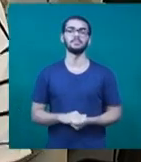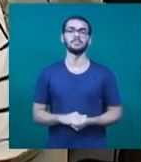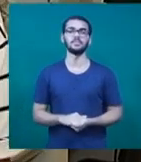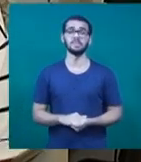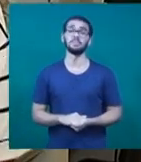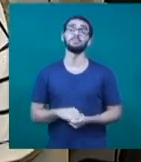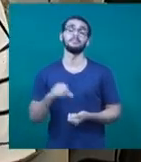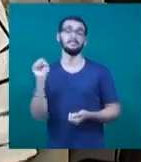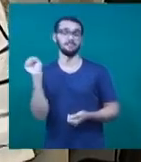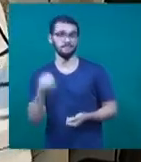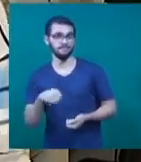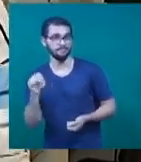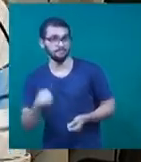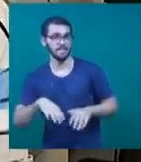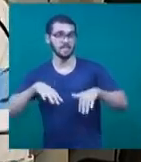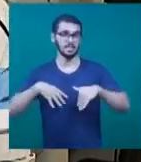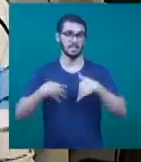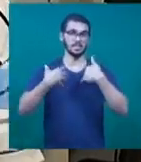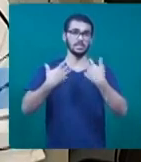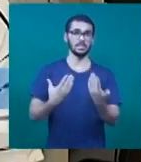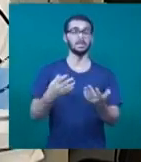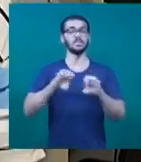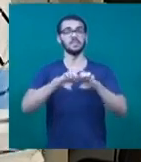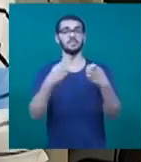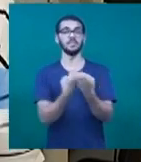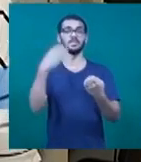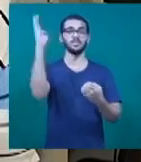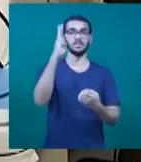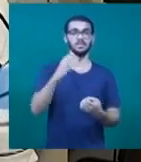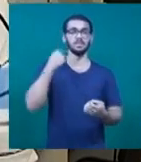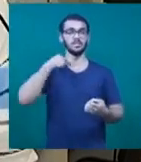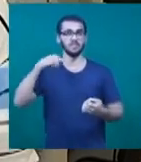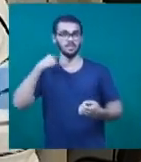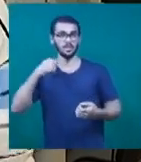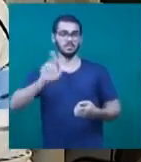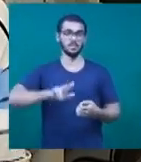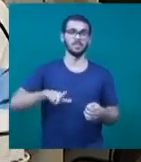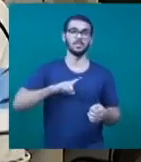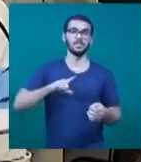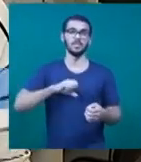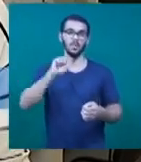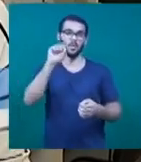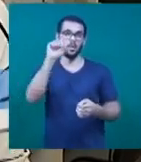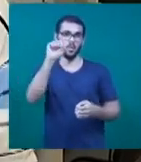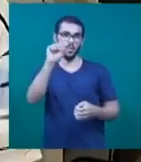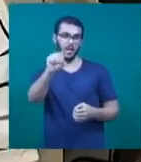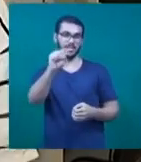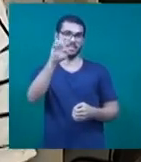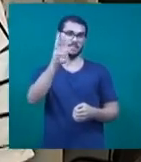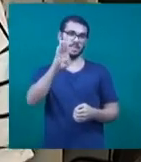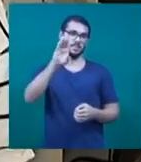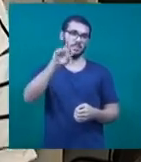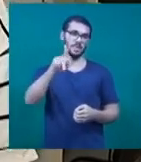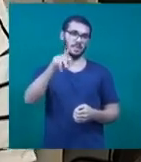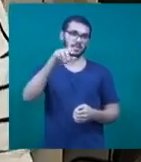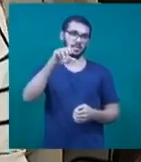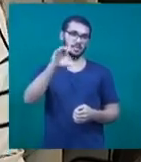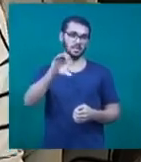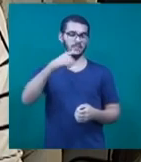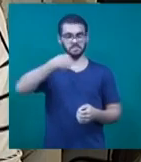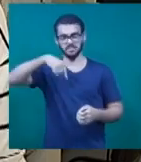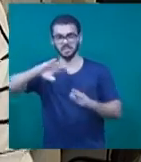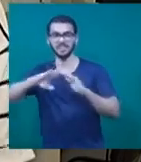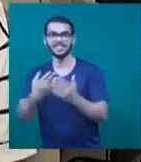É isso mesmo, Flávio. O evento é nacional e, em Minas, Uberlândia vai receber o SBPC Vai à Escola, que é patrocinado pela